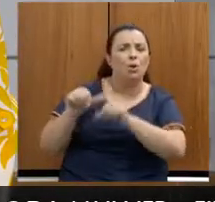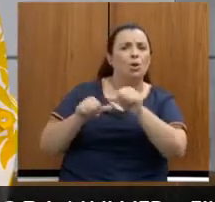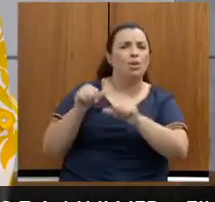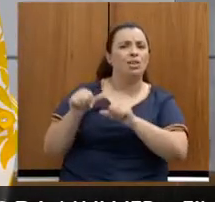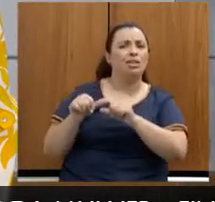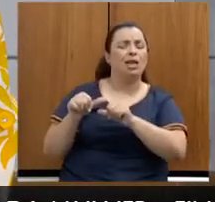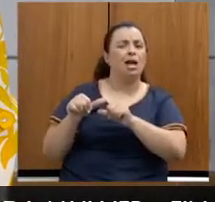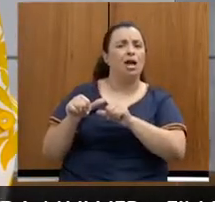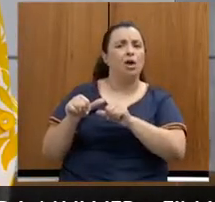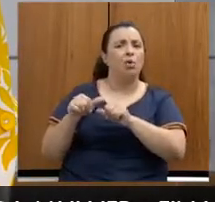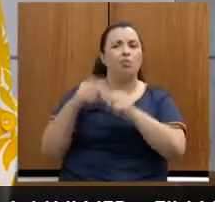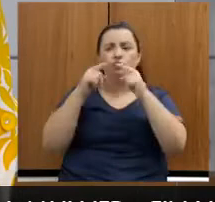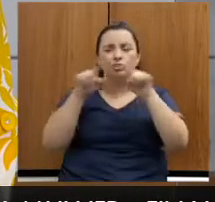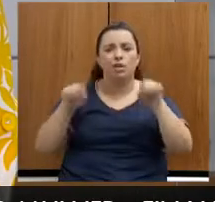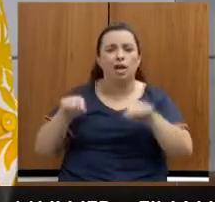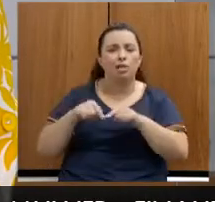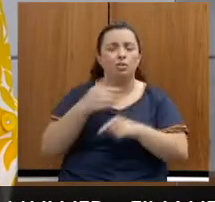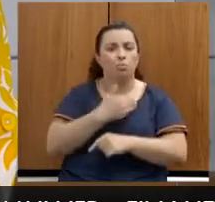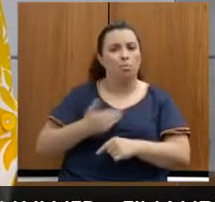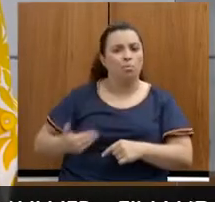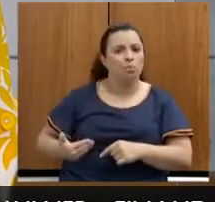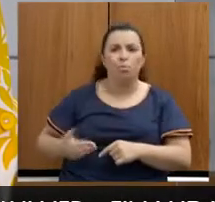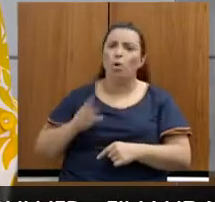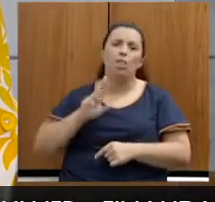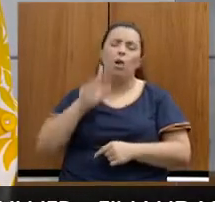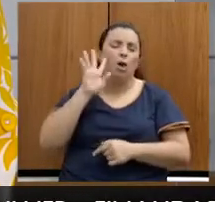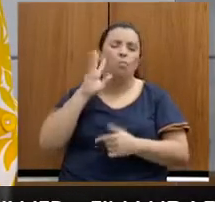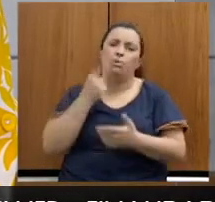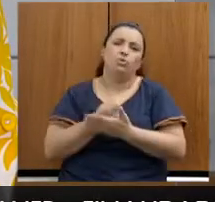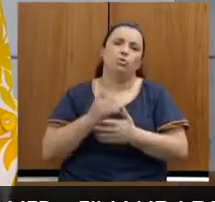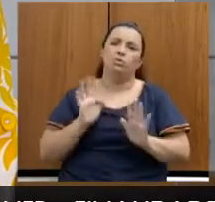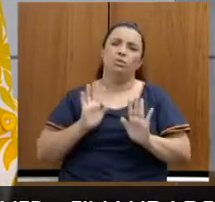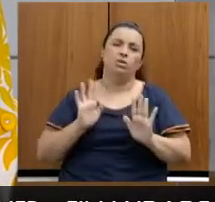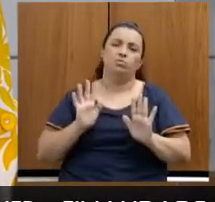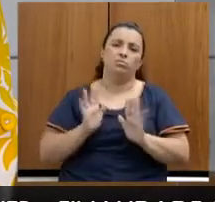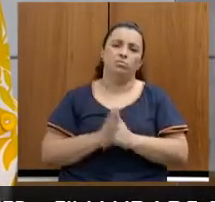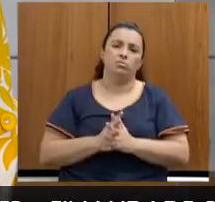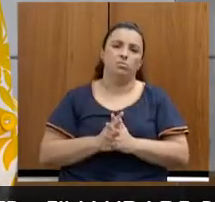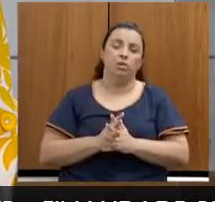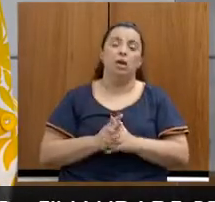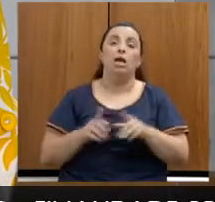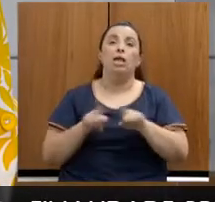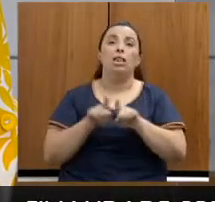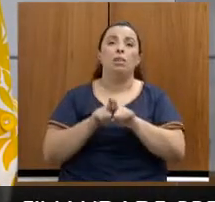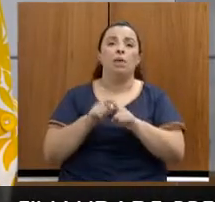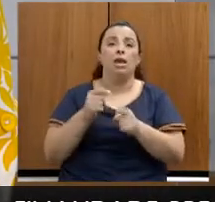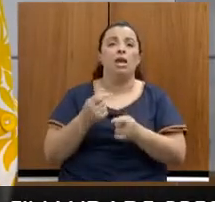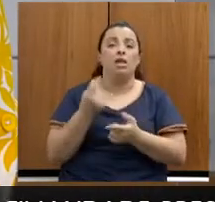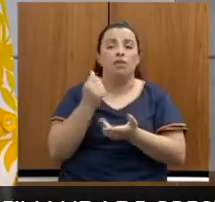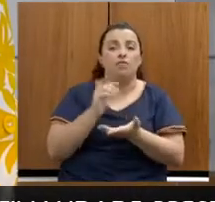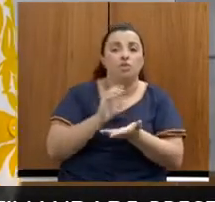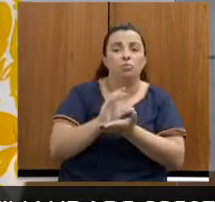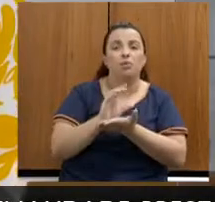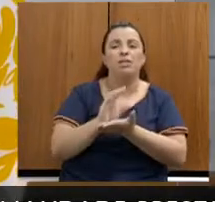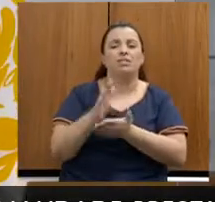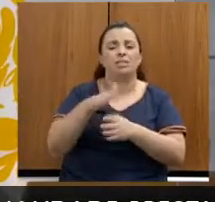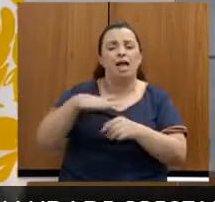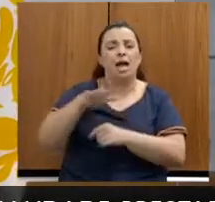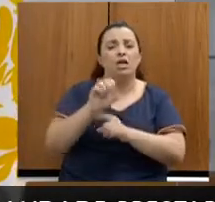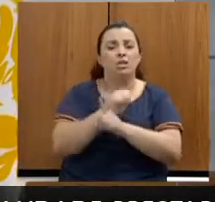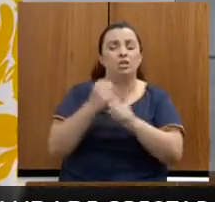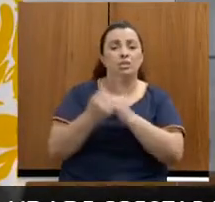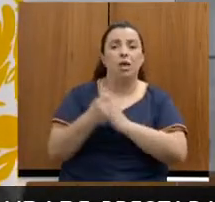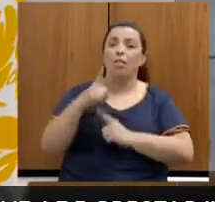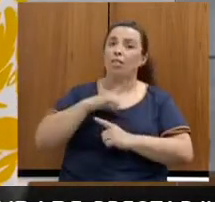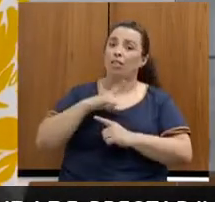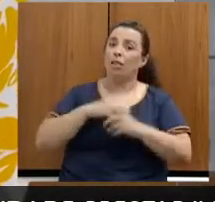recuperação fiscal também é a impossibilidade da ampliação dos investimentos e dos gastos nas áreas sociais com graves consequências para a sociedade.